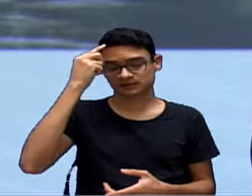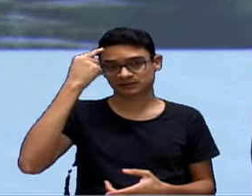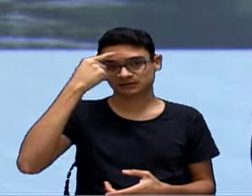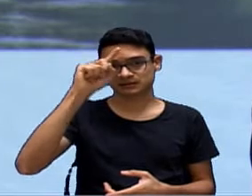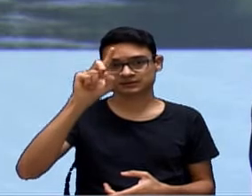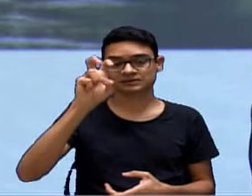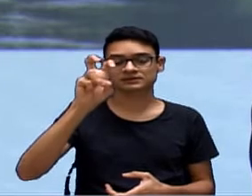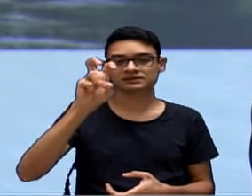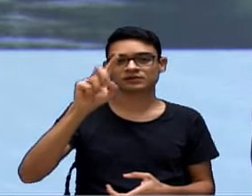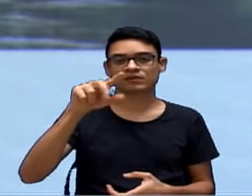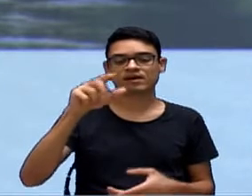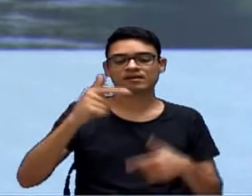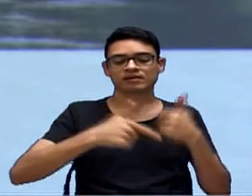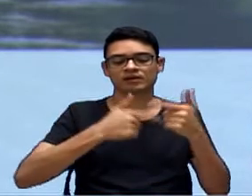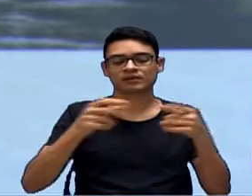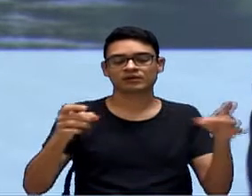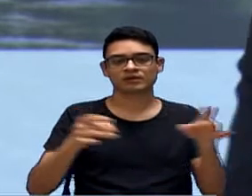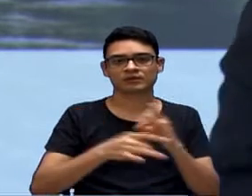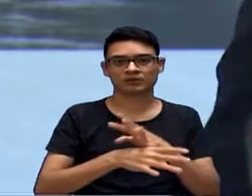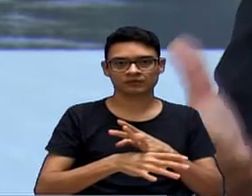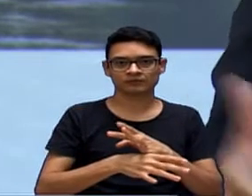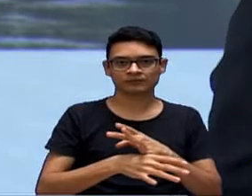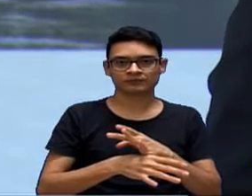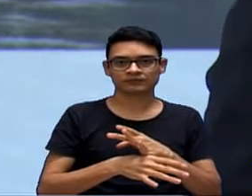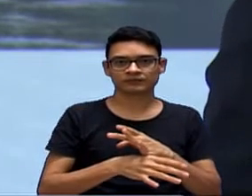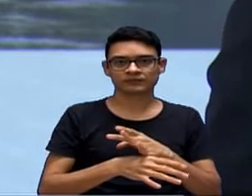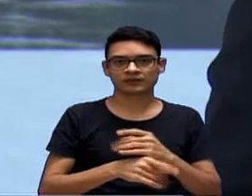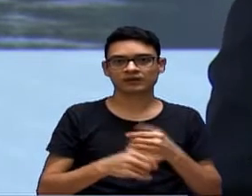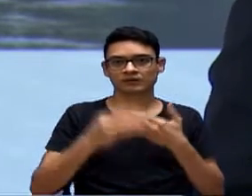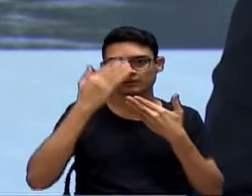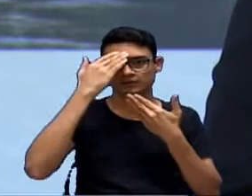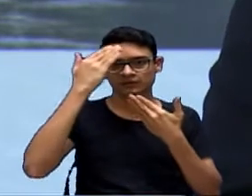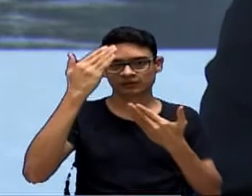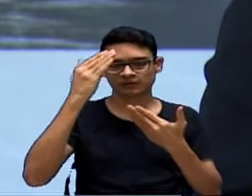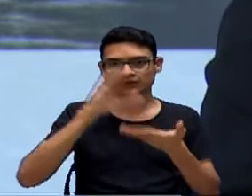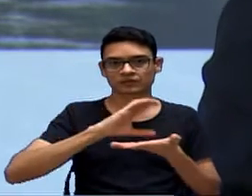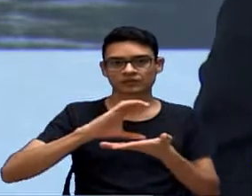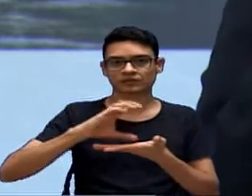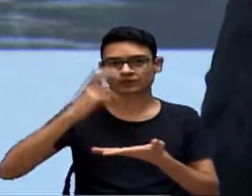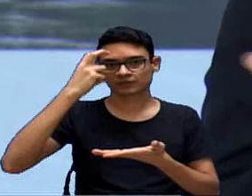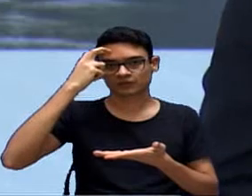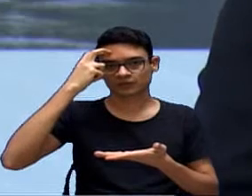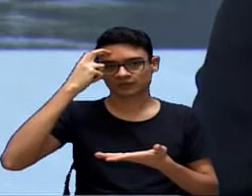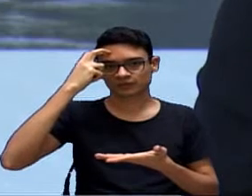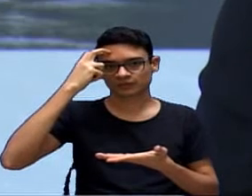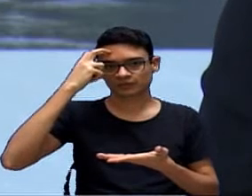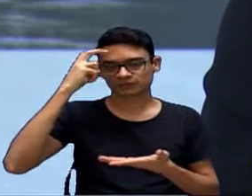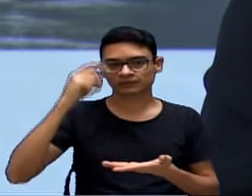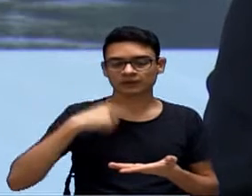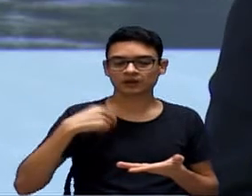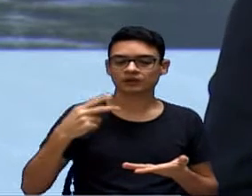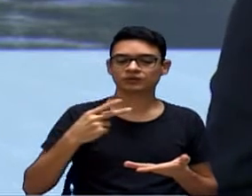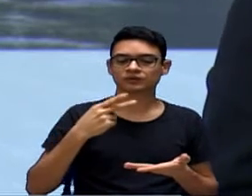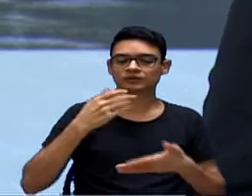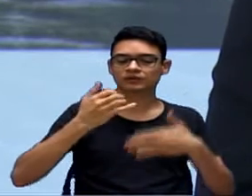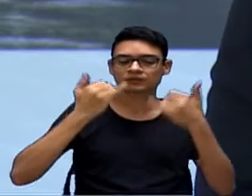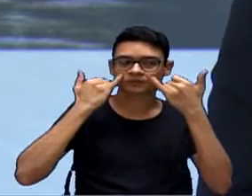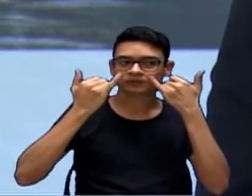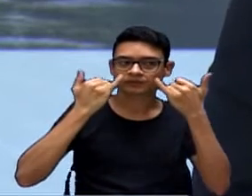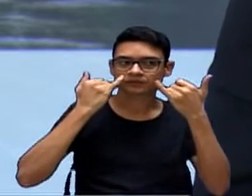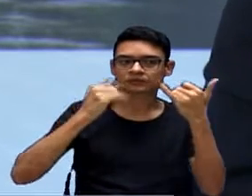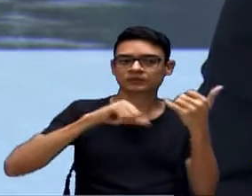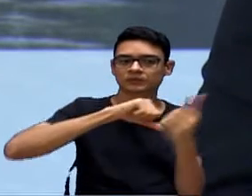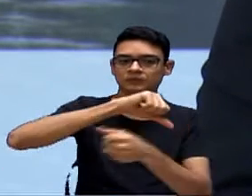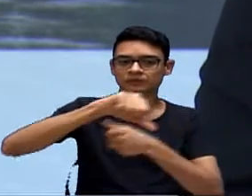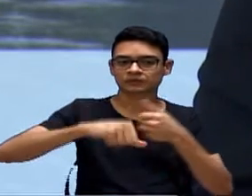Conselho da Cultura, no qual eu agradeço a todos eles porque eu pude participar e estou corrigindo a informação para que daqui a